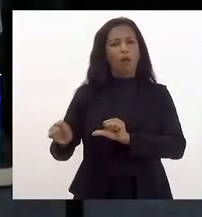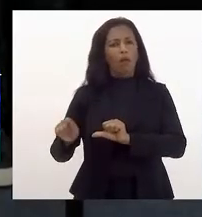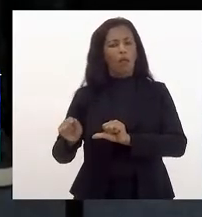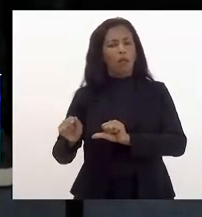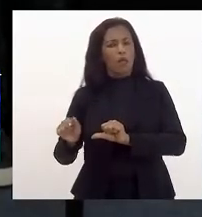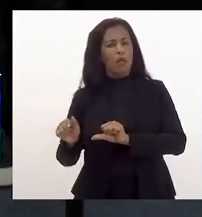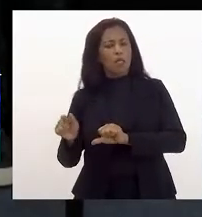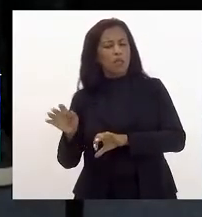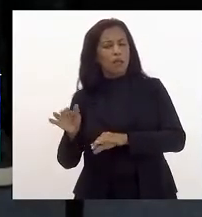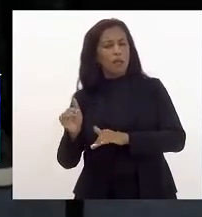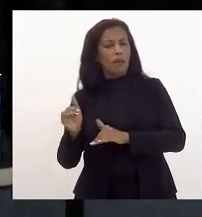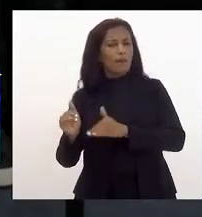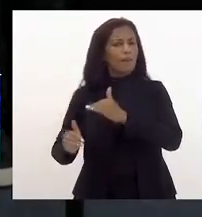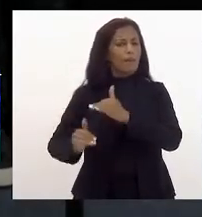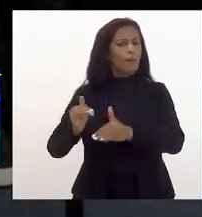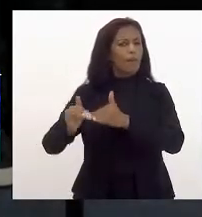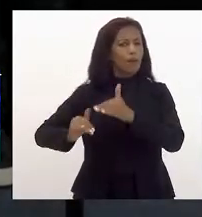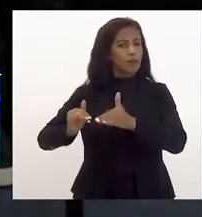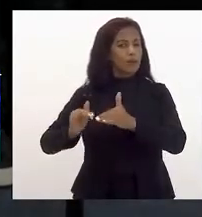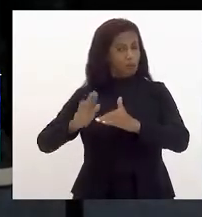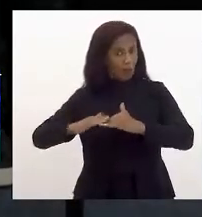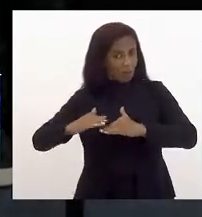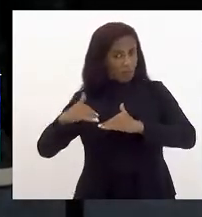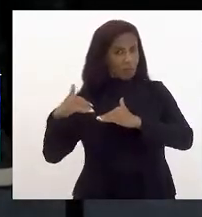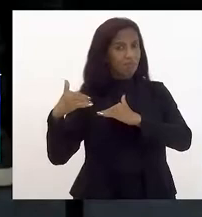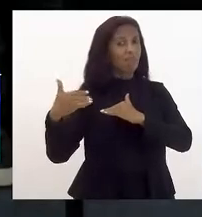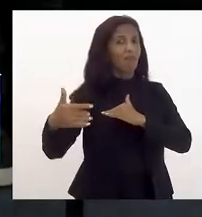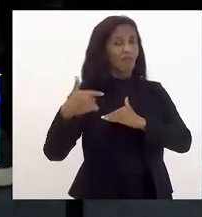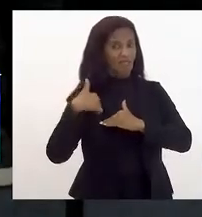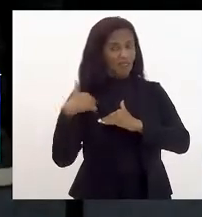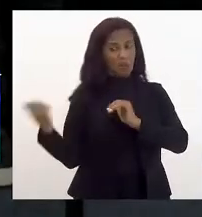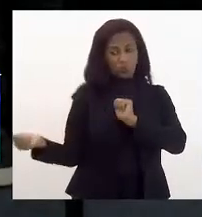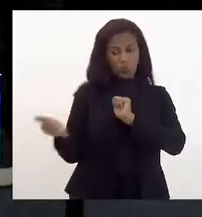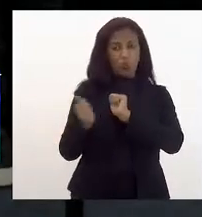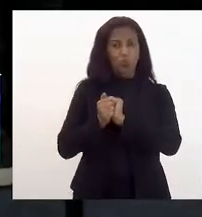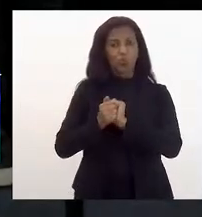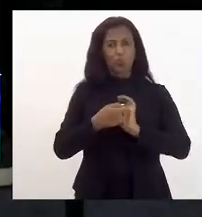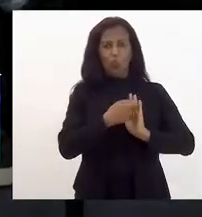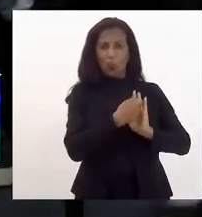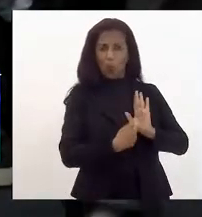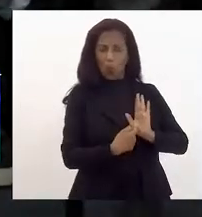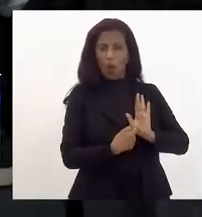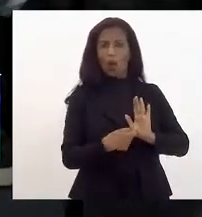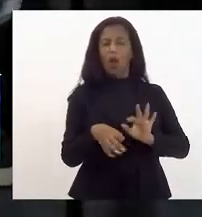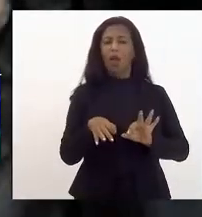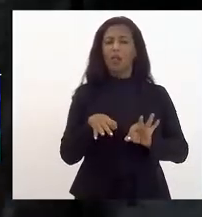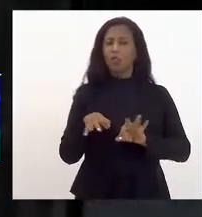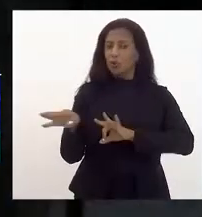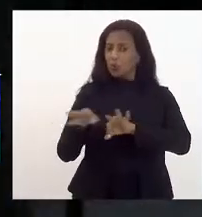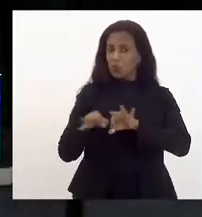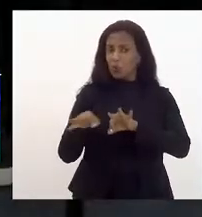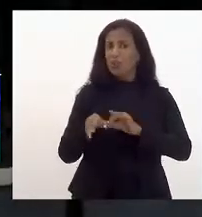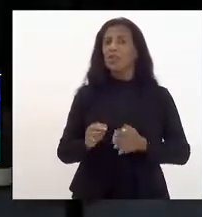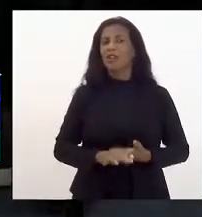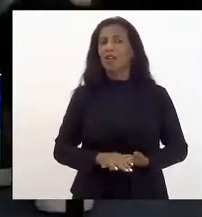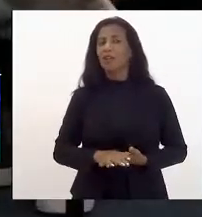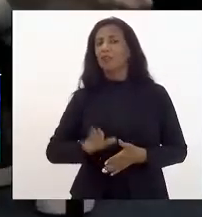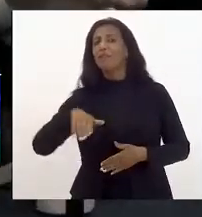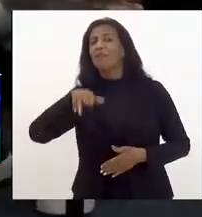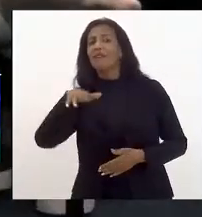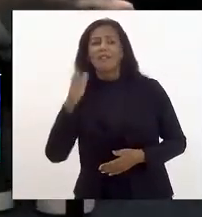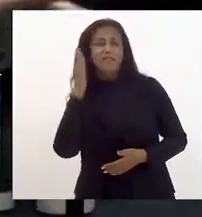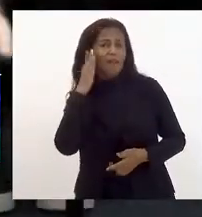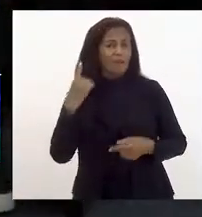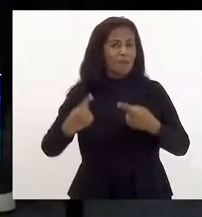compensação mas quero ir além quero ser coautor com vossa excelência de um projeto quem sabe até para debate